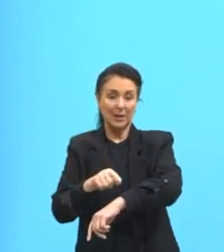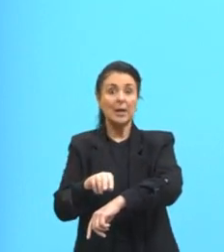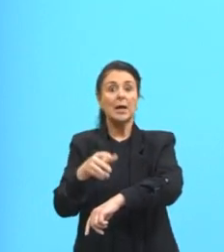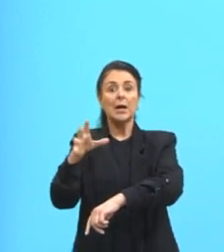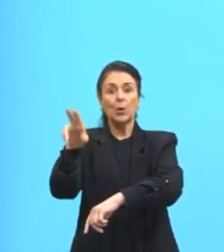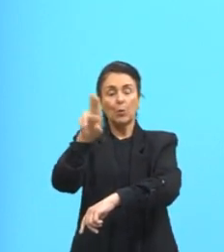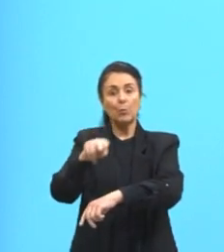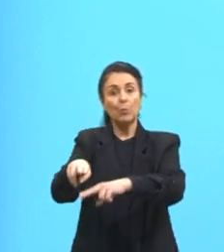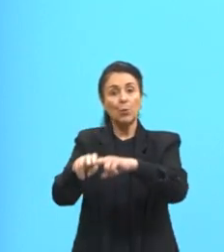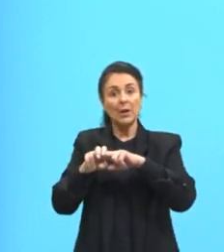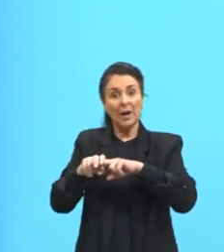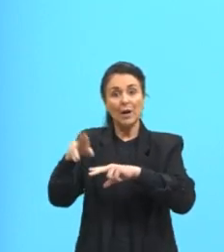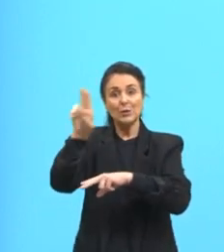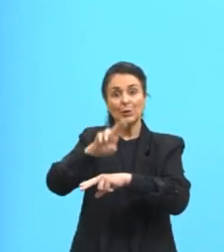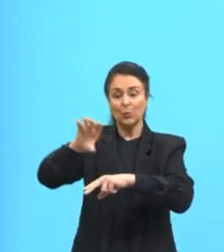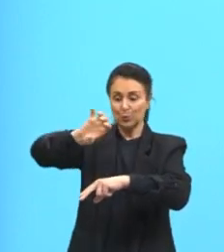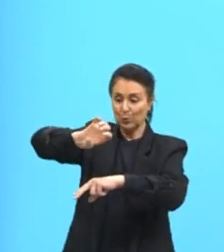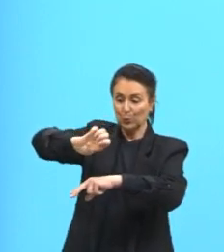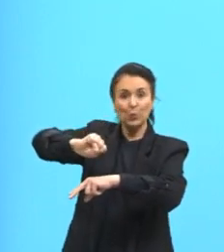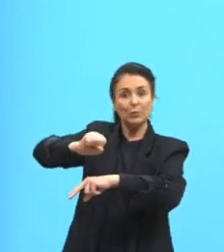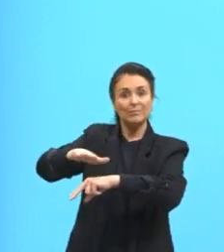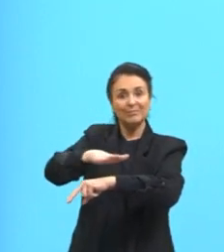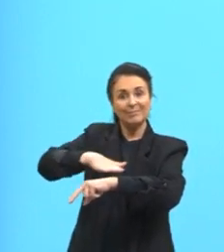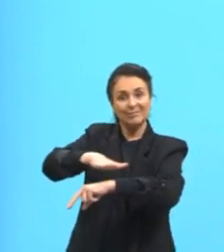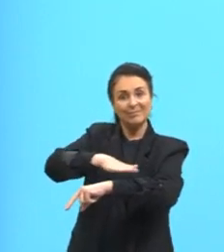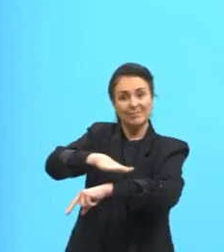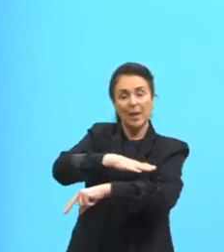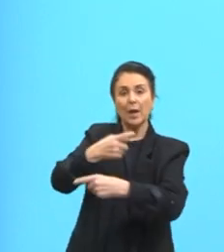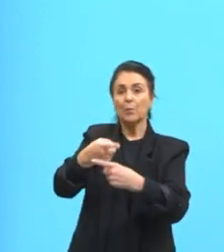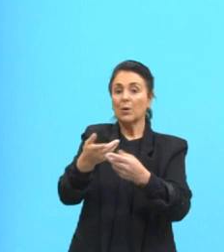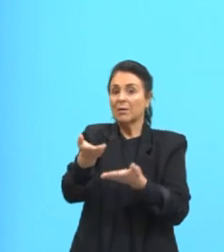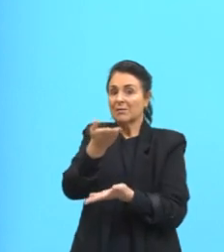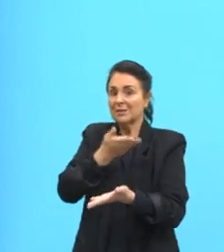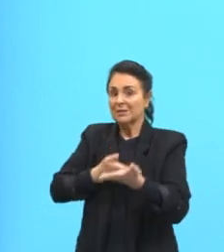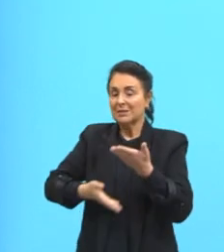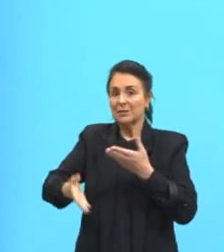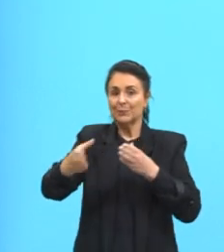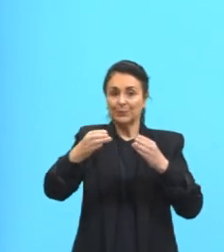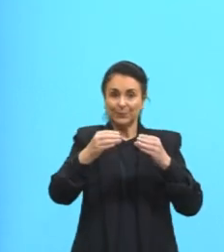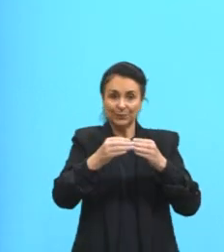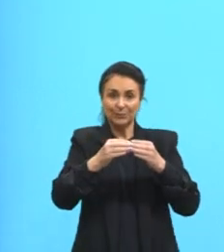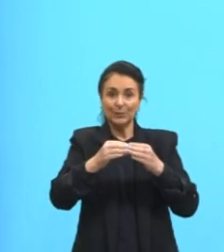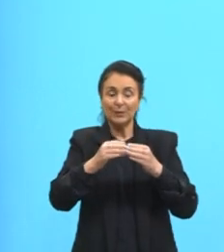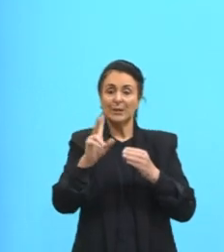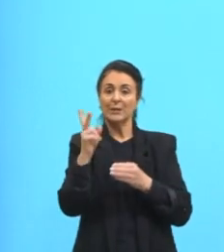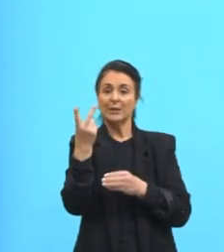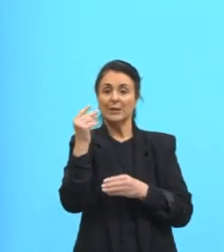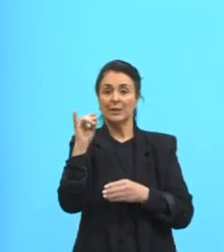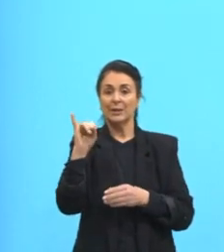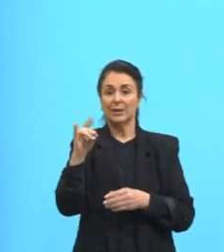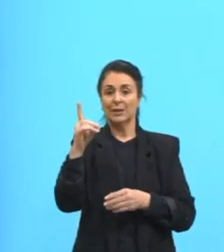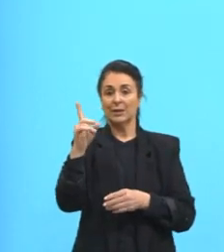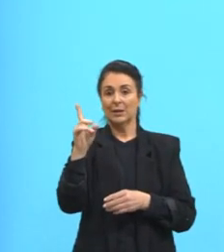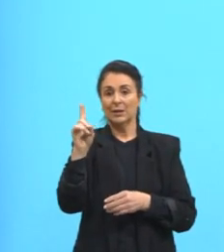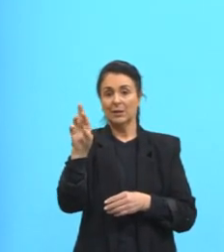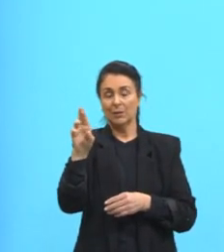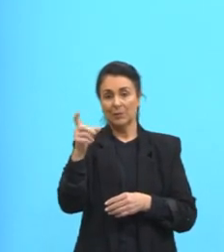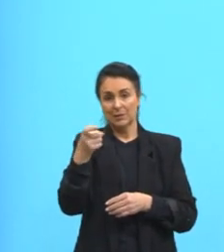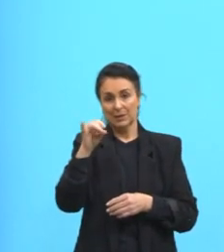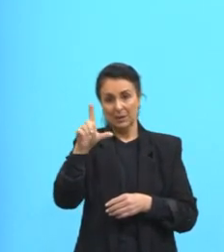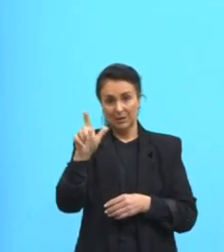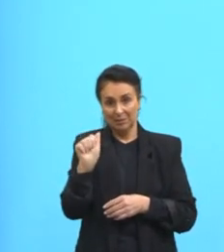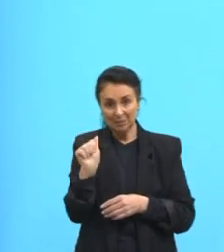é consequência da interação dos grupos hidroxila dos agentes humectantes.